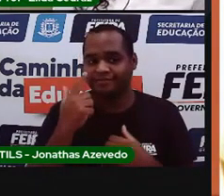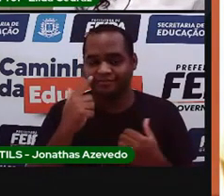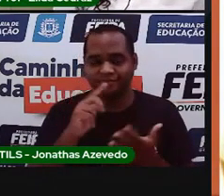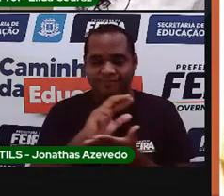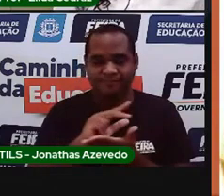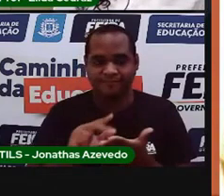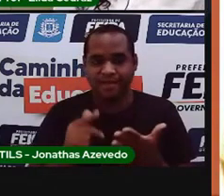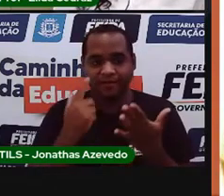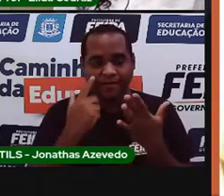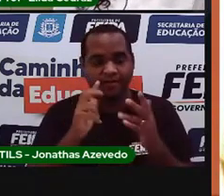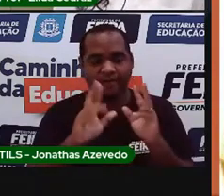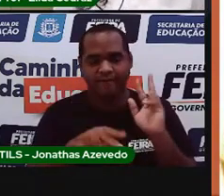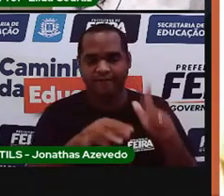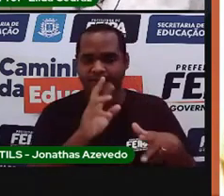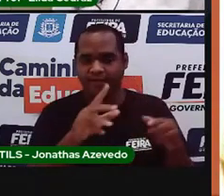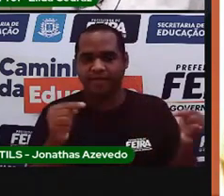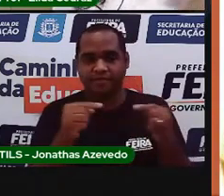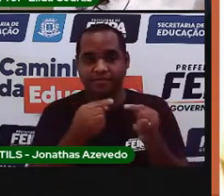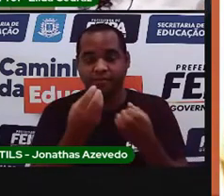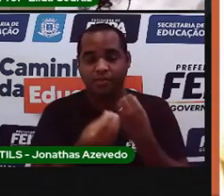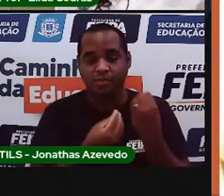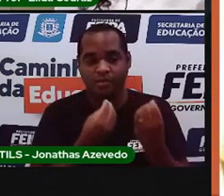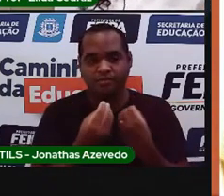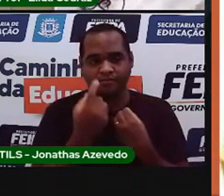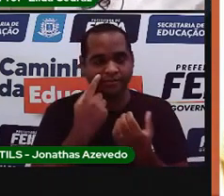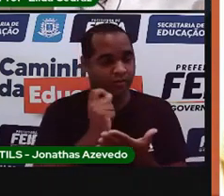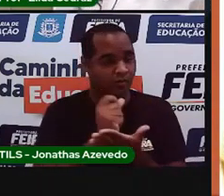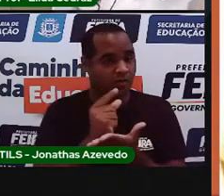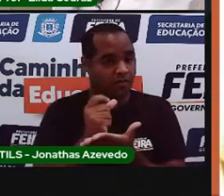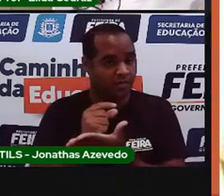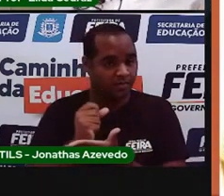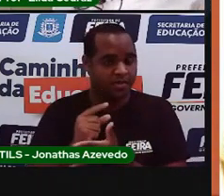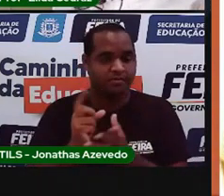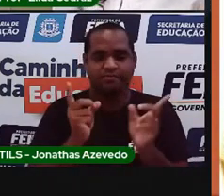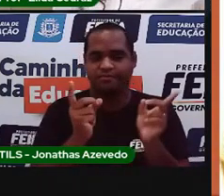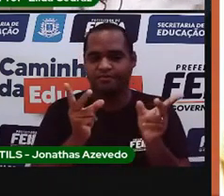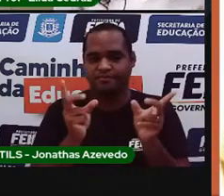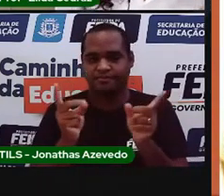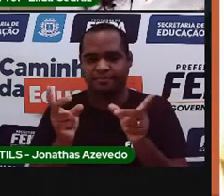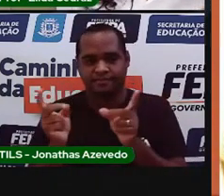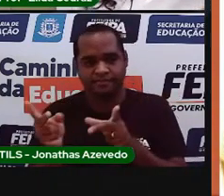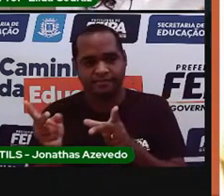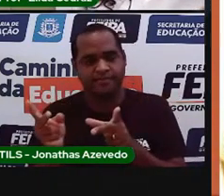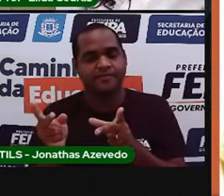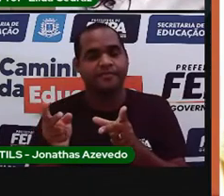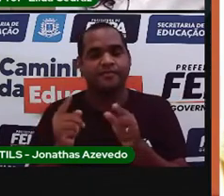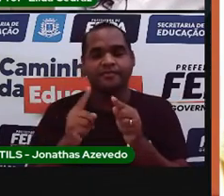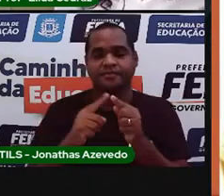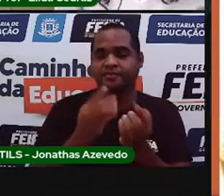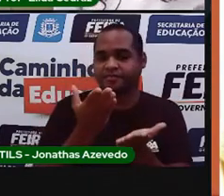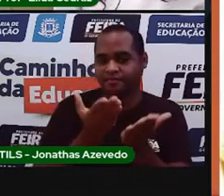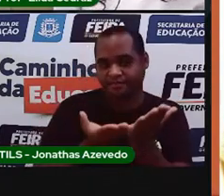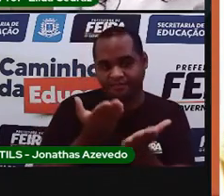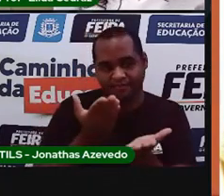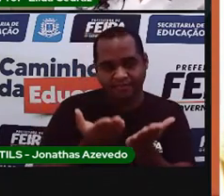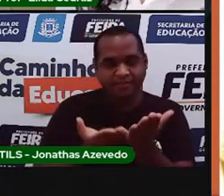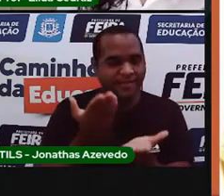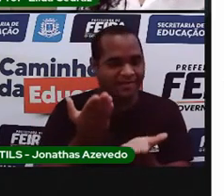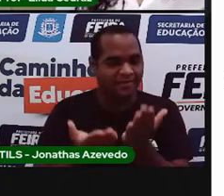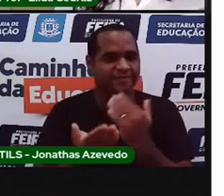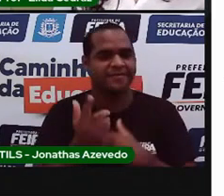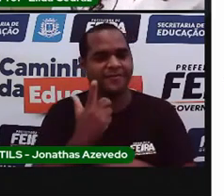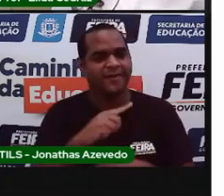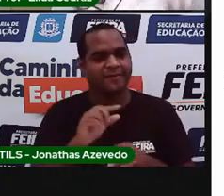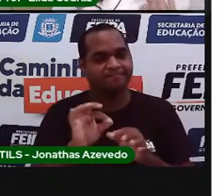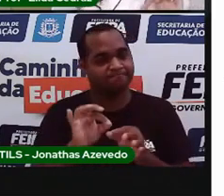diferenciamos essas coisas ao serem compradas, vendidas, medidas e pesadas.